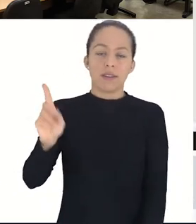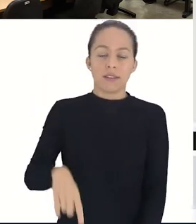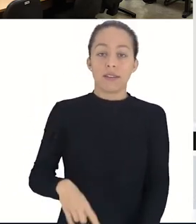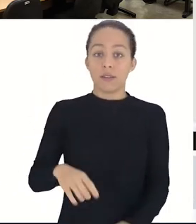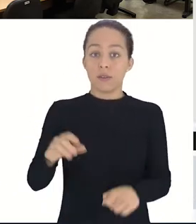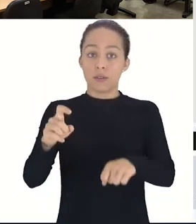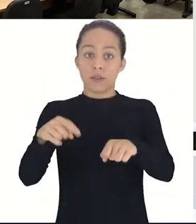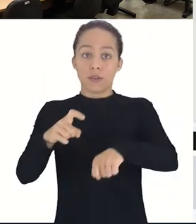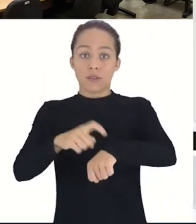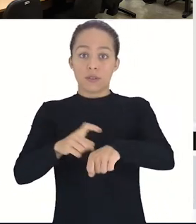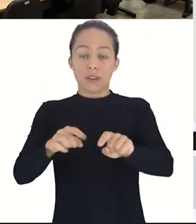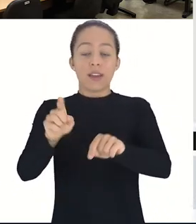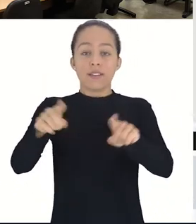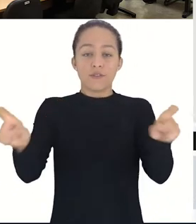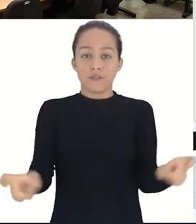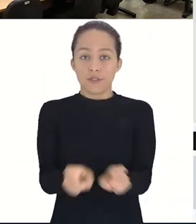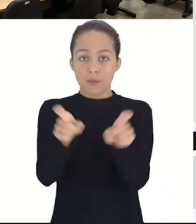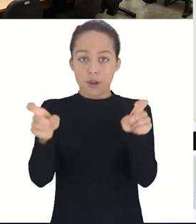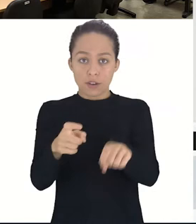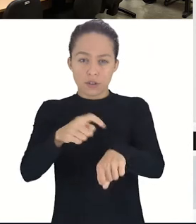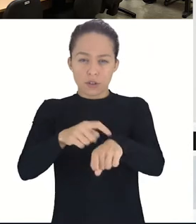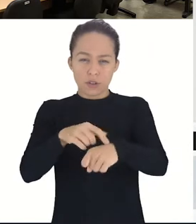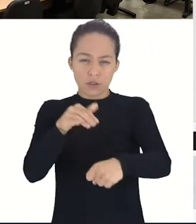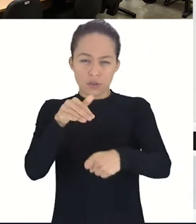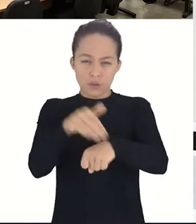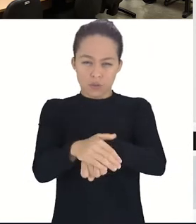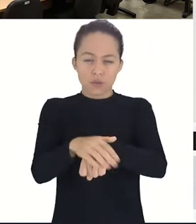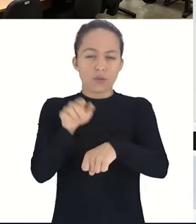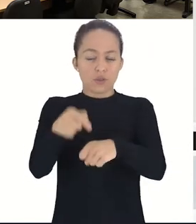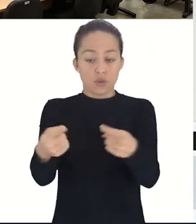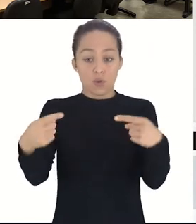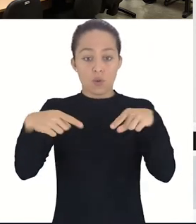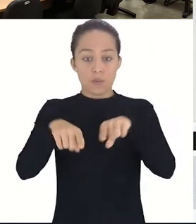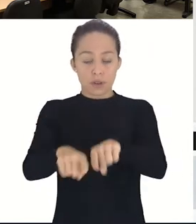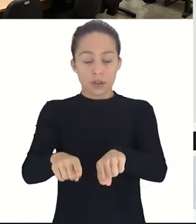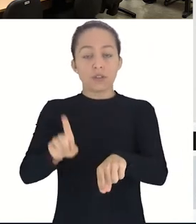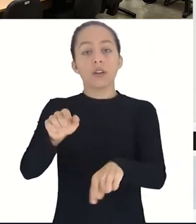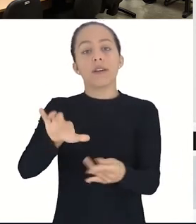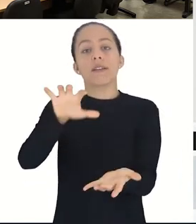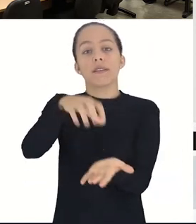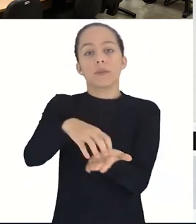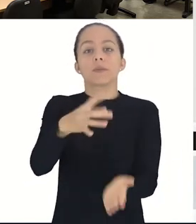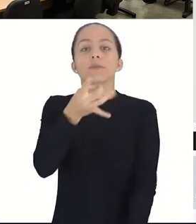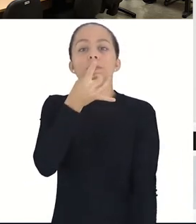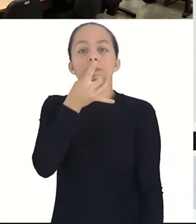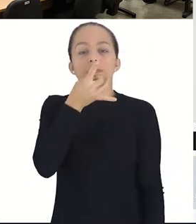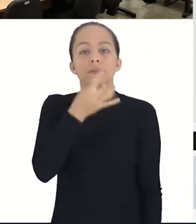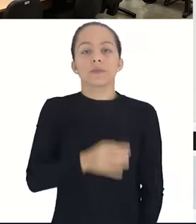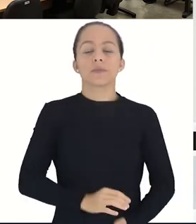técnico concomitante em informática noturno, campus Cachoeiro de Itapemirim.